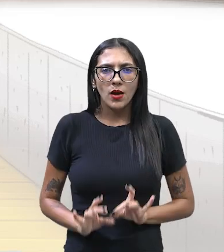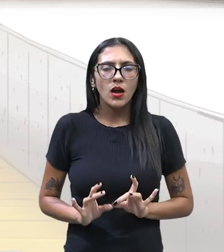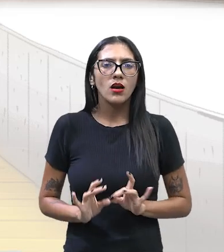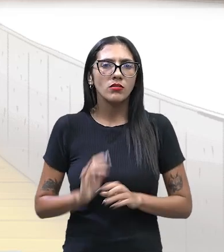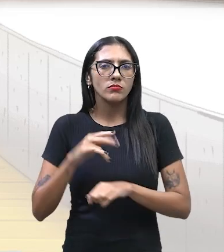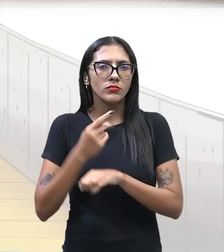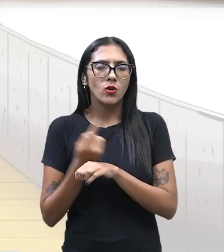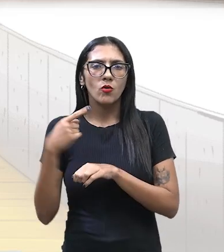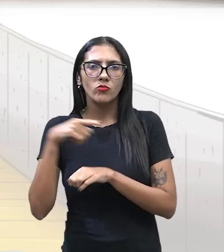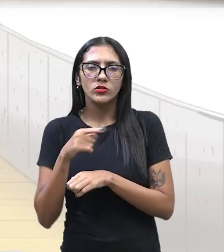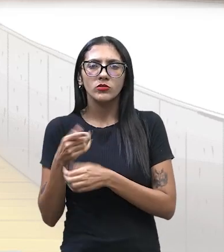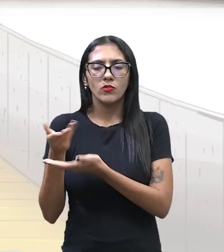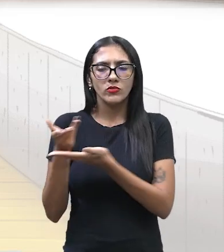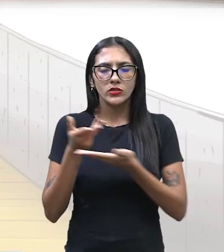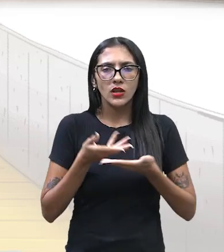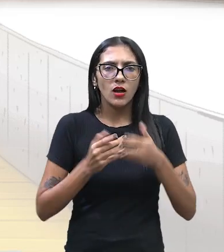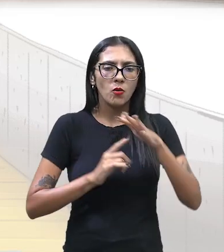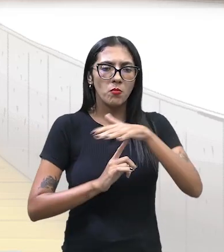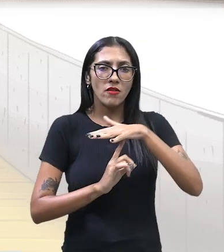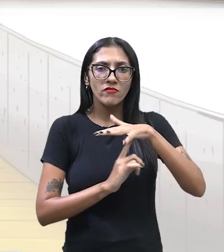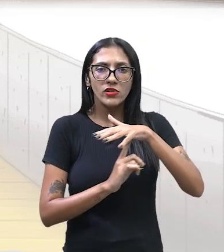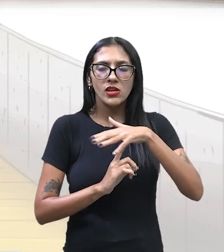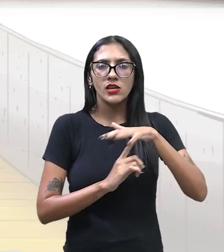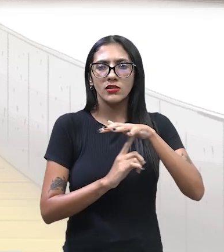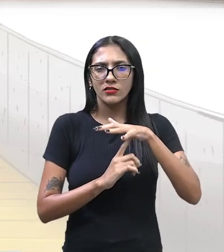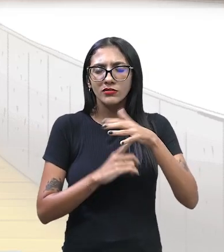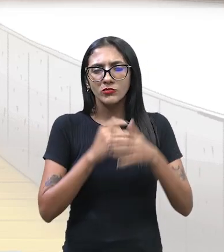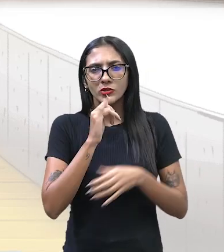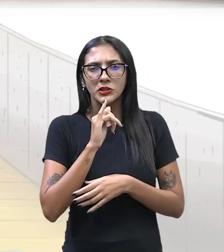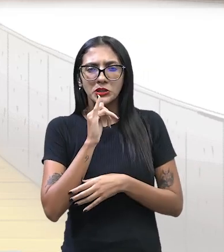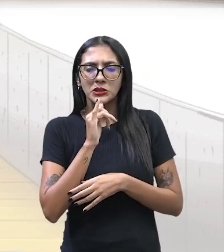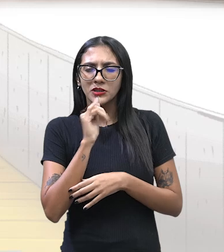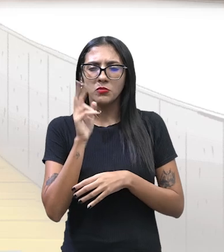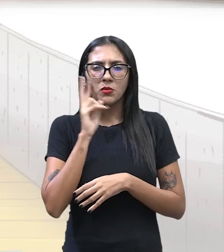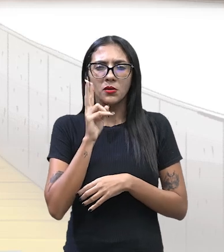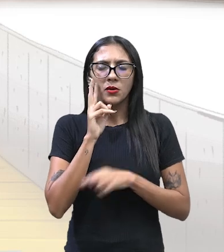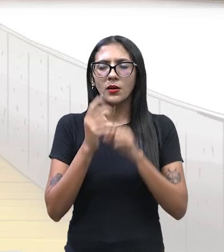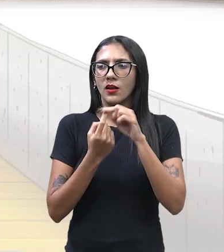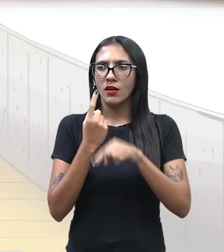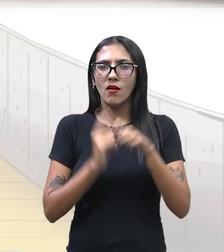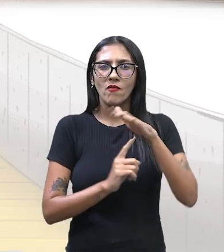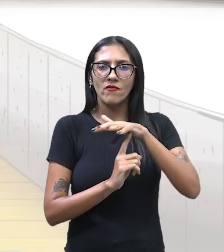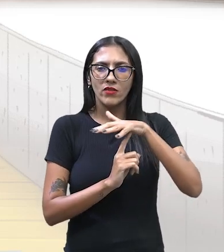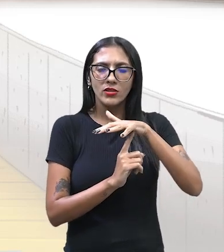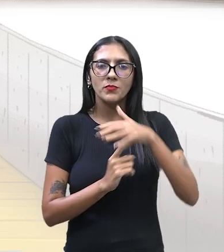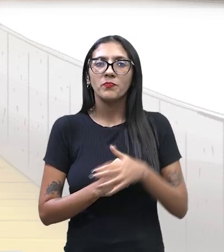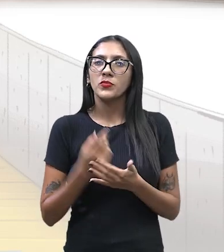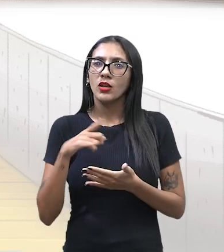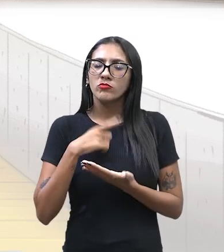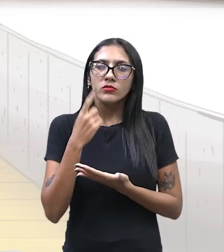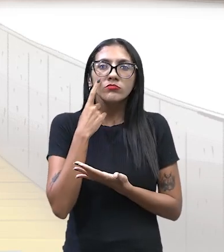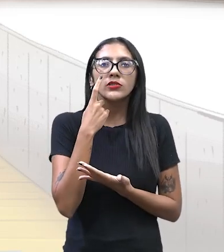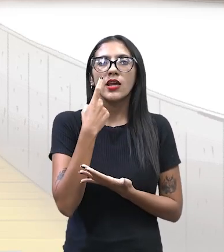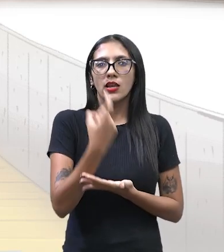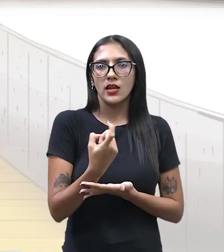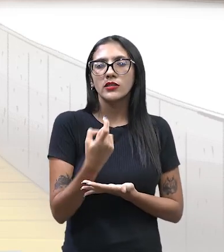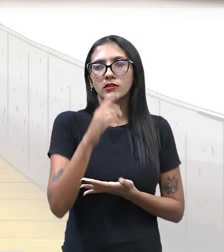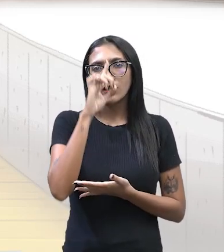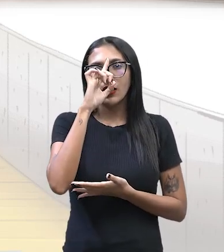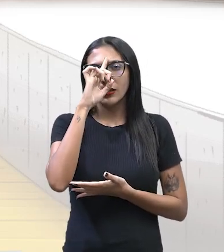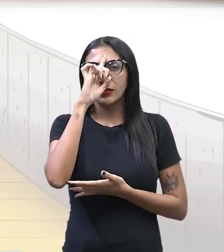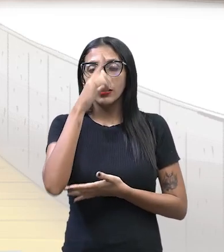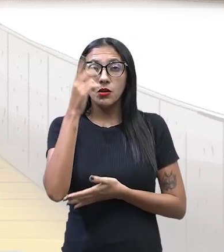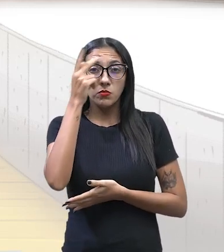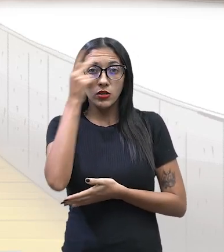apresentar uma feira, como nós colocamos ali a nossa feira de artesanato, isso chama o público. Então, qual é a melhor propaganda